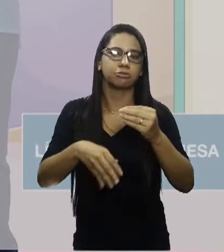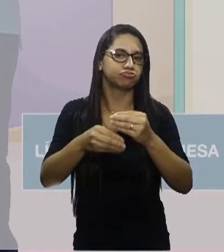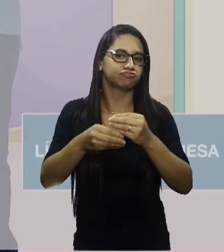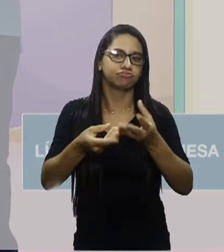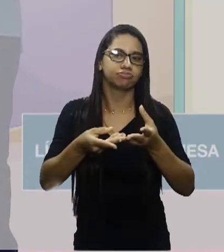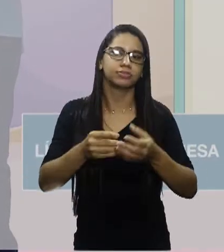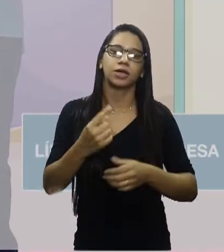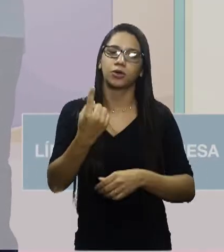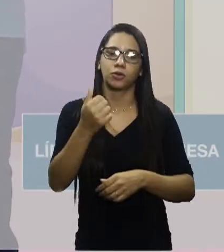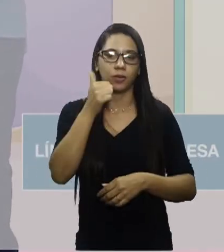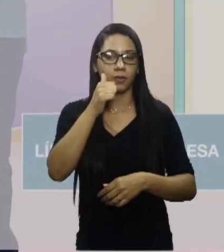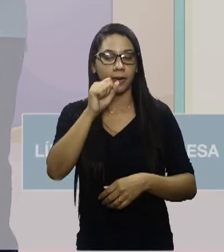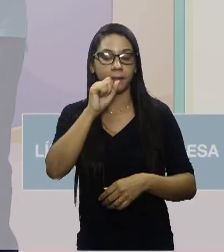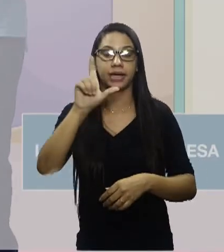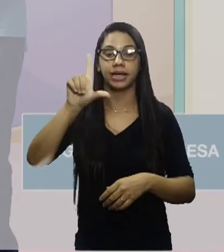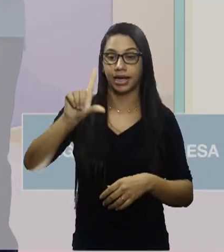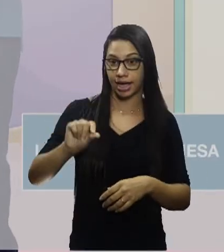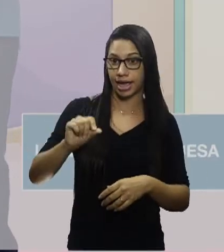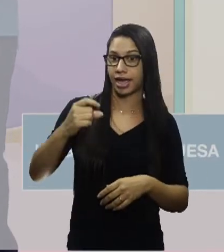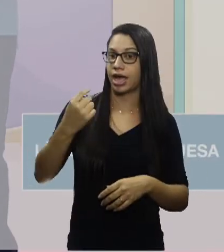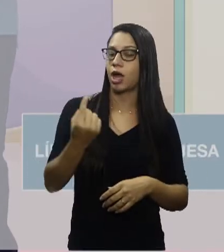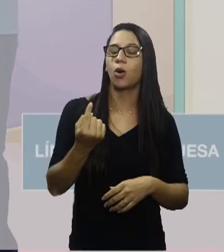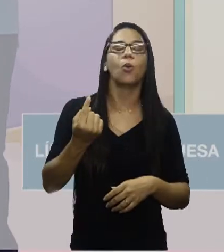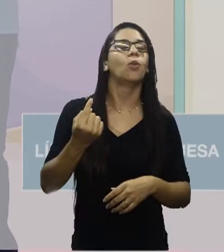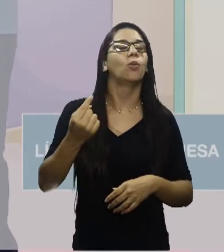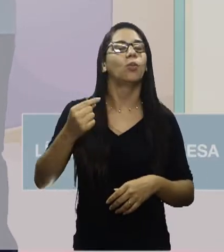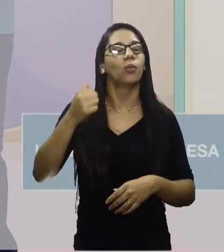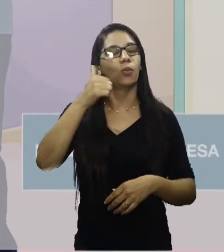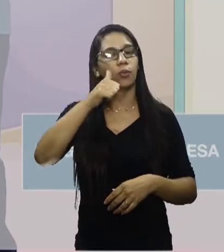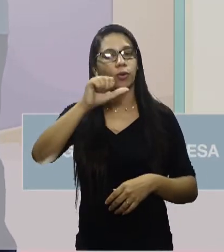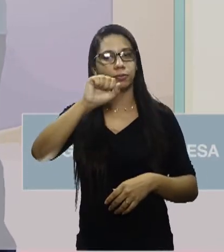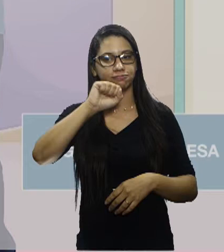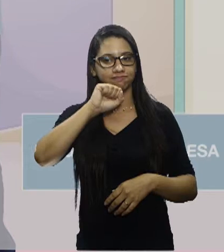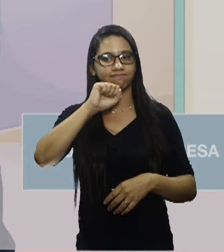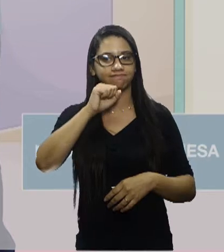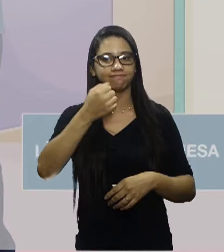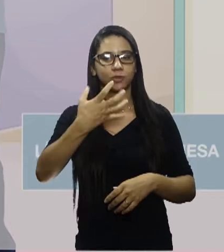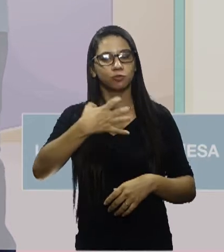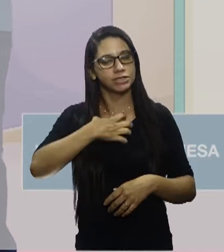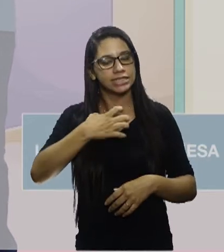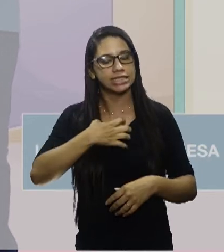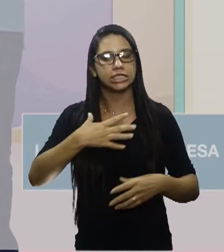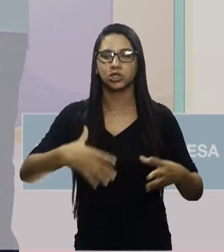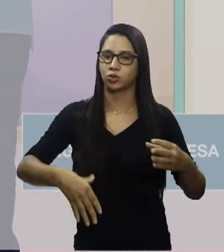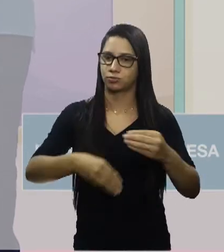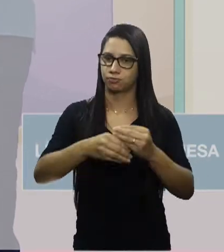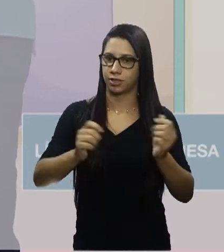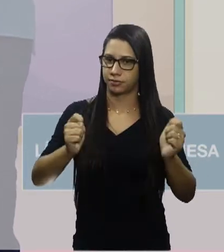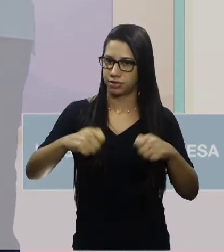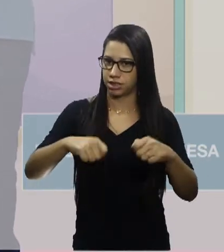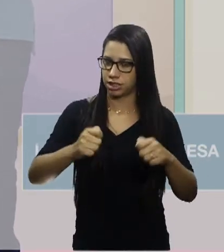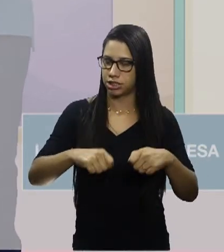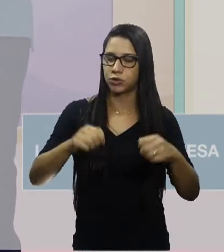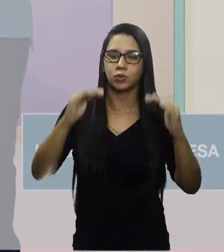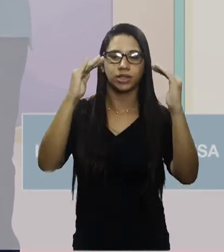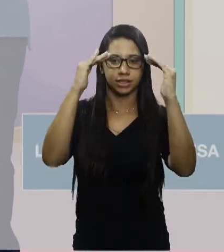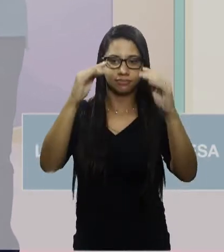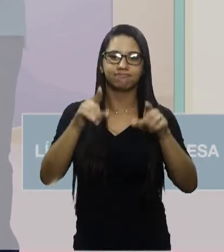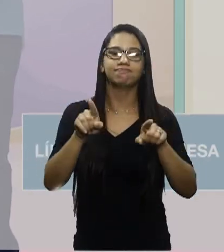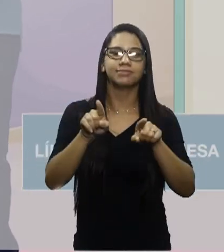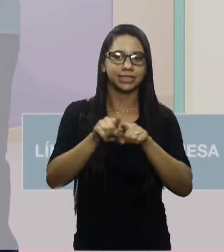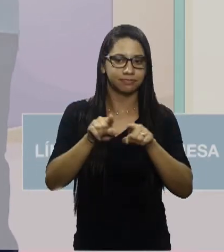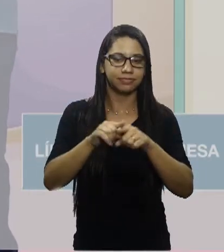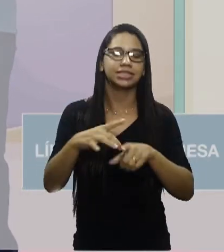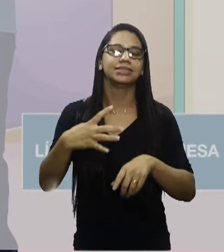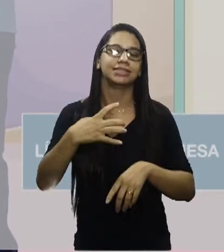Então, uma mãe é uma mãe, também temos uma oração com sentido completo. E é preciso respeitá-la, também tem sentido